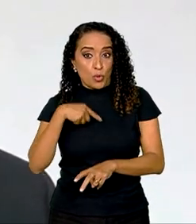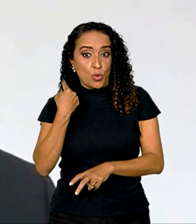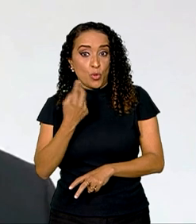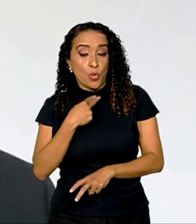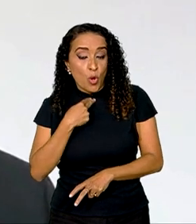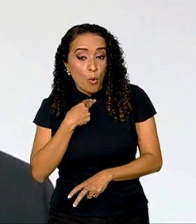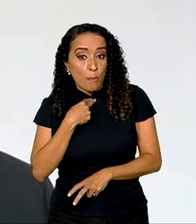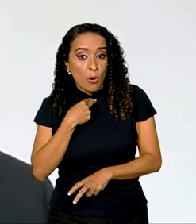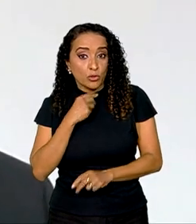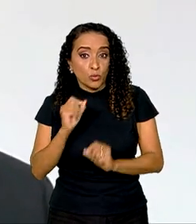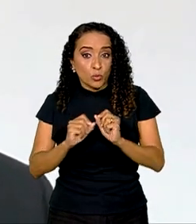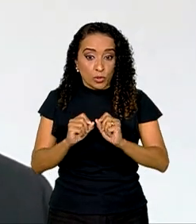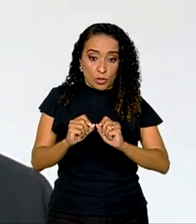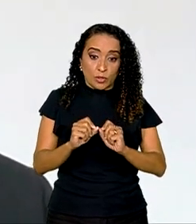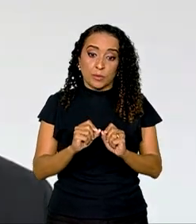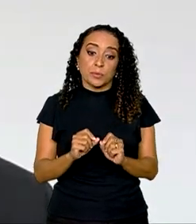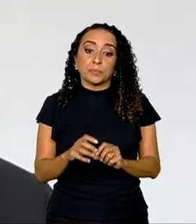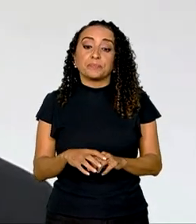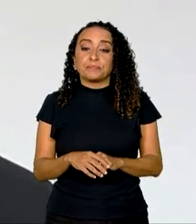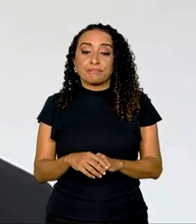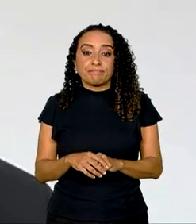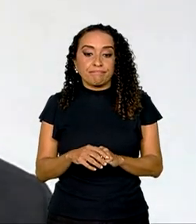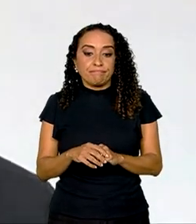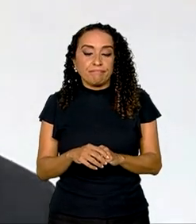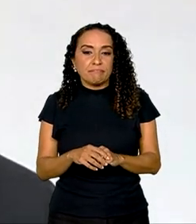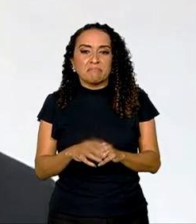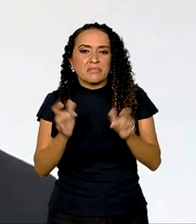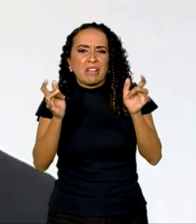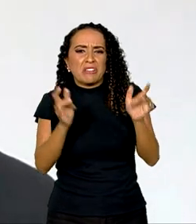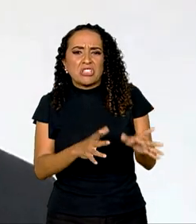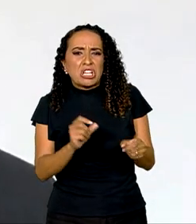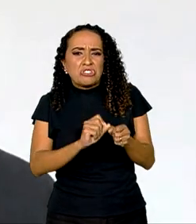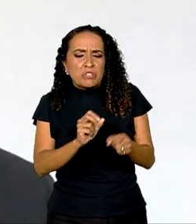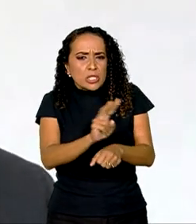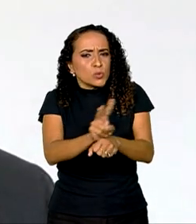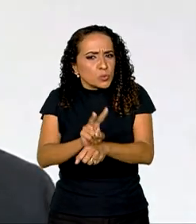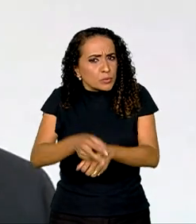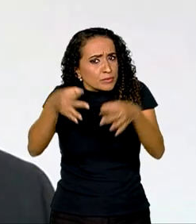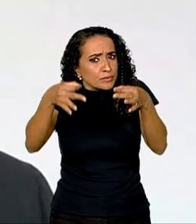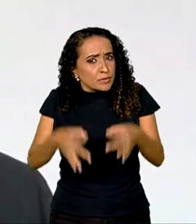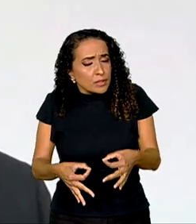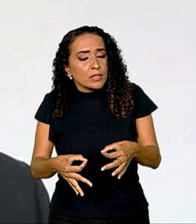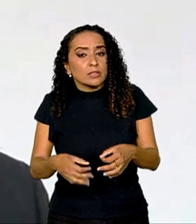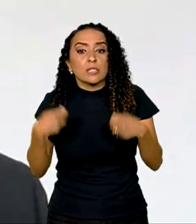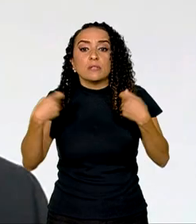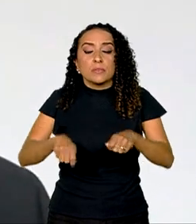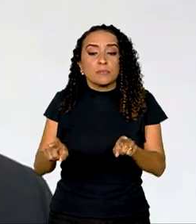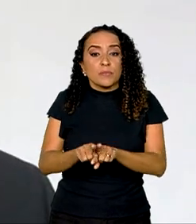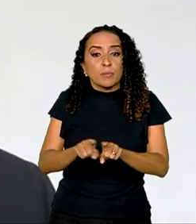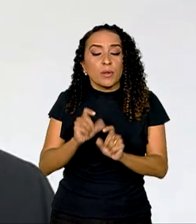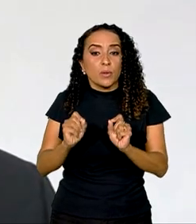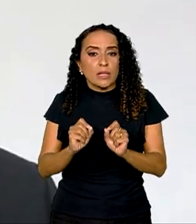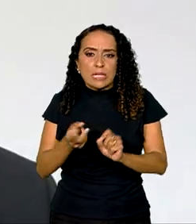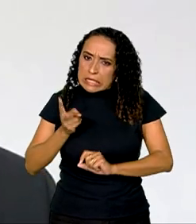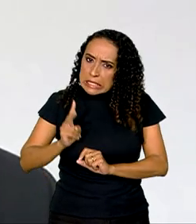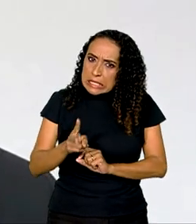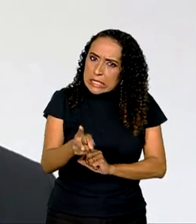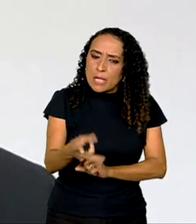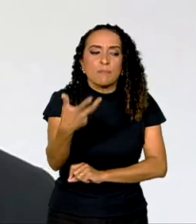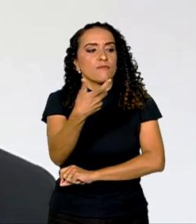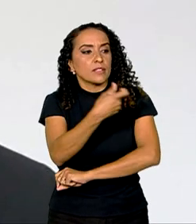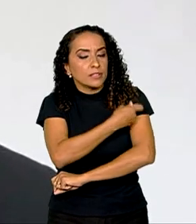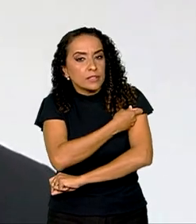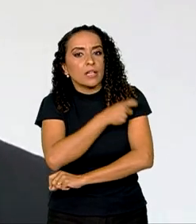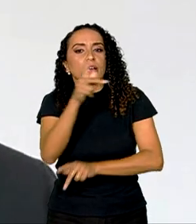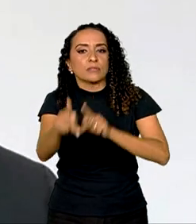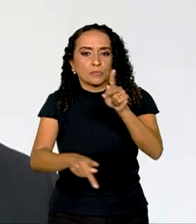deixar de fazer a vigilância adequada e precisamos sempre estar vacinando